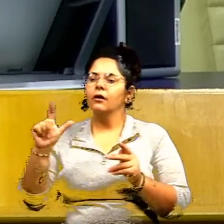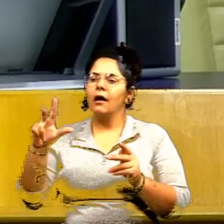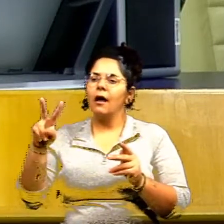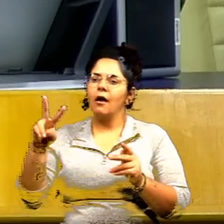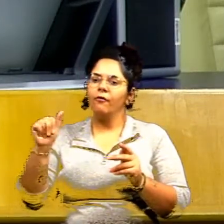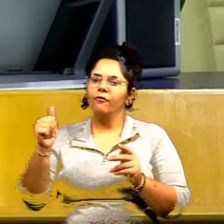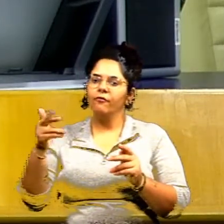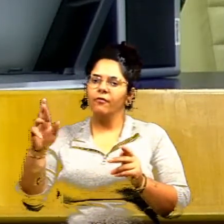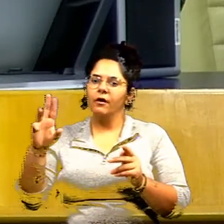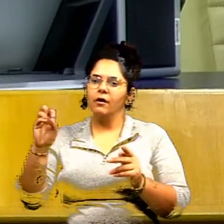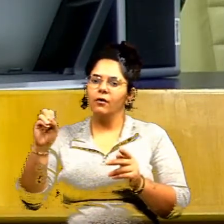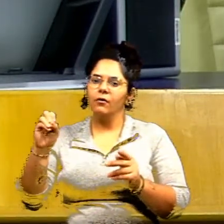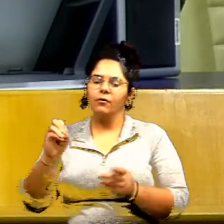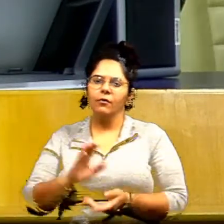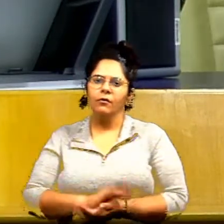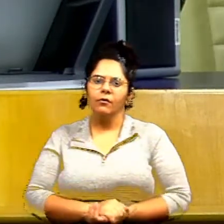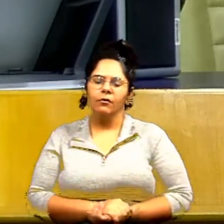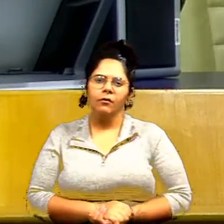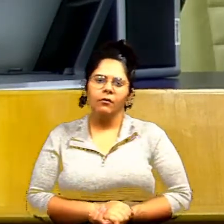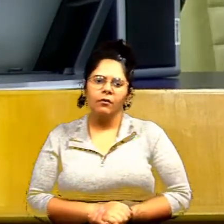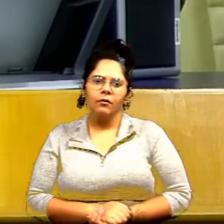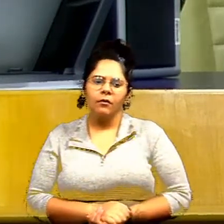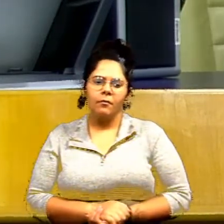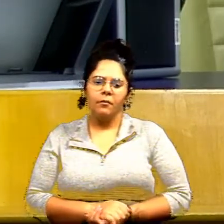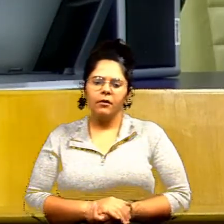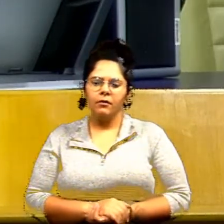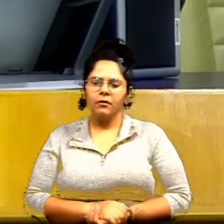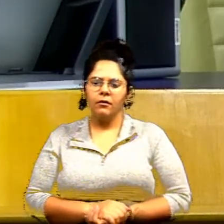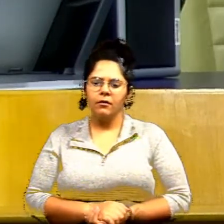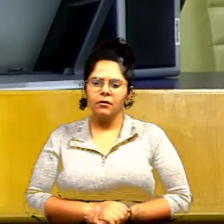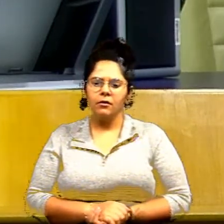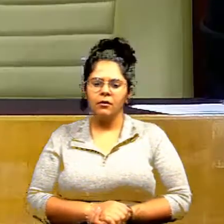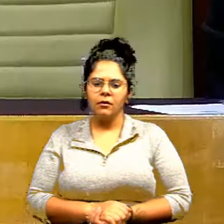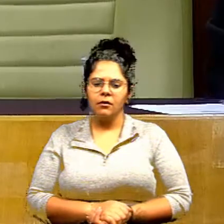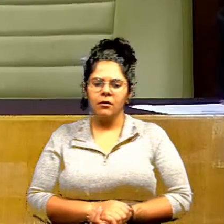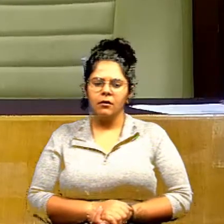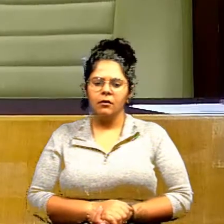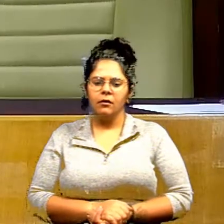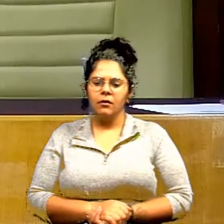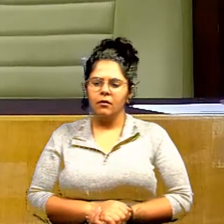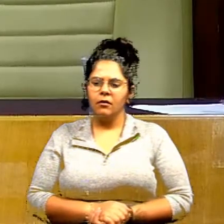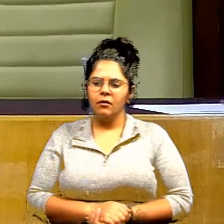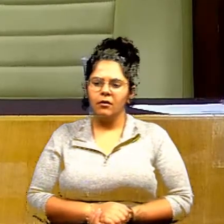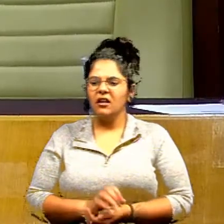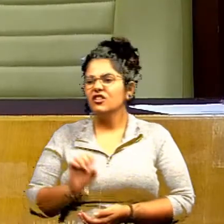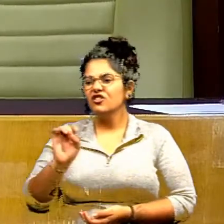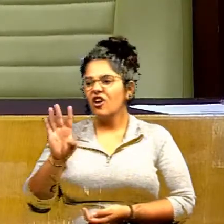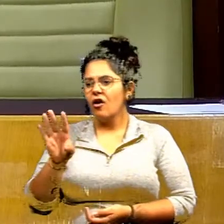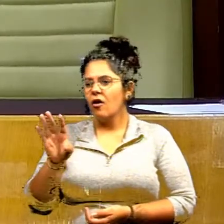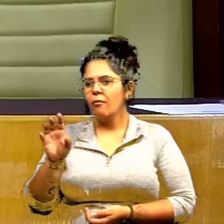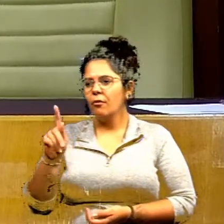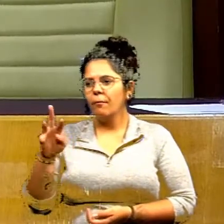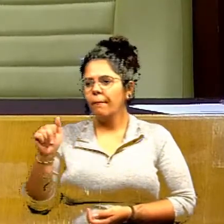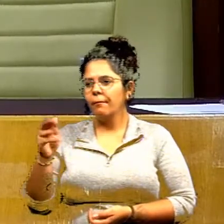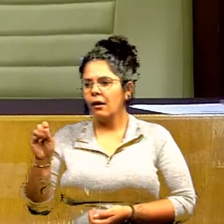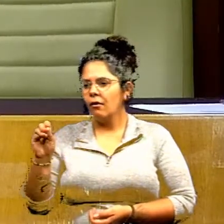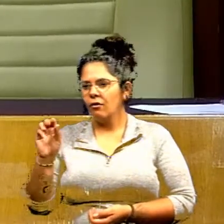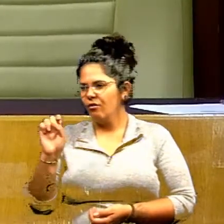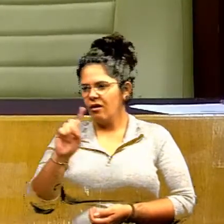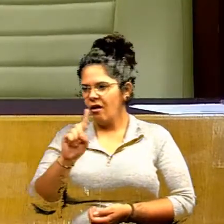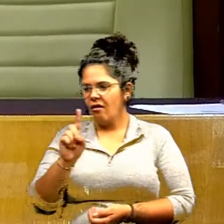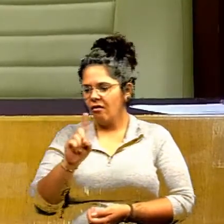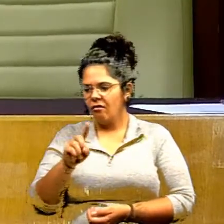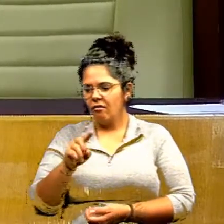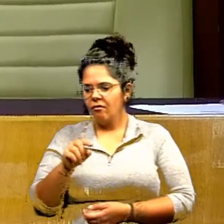Não, só para comentar com o vereador Paulo que isso não é privilégio dele não e agora a gente que